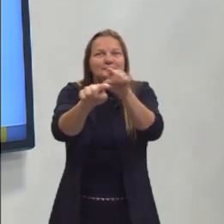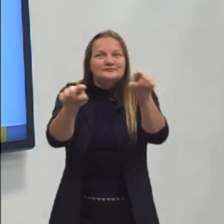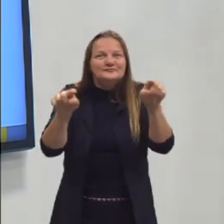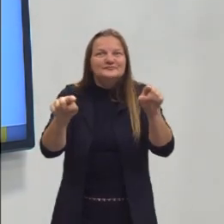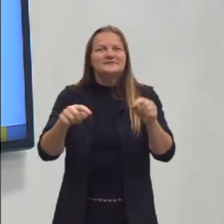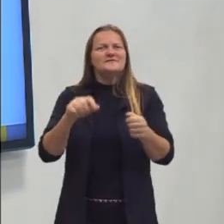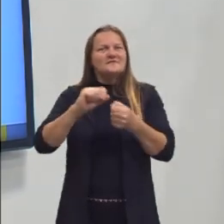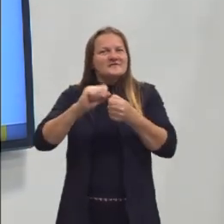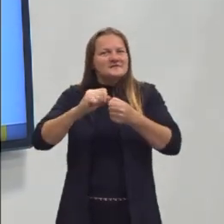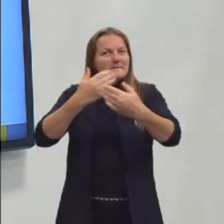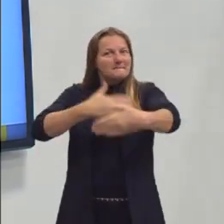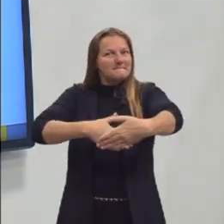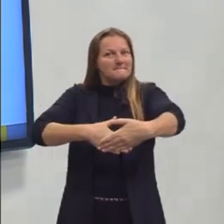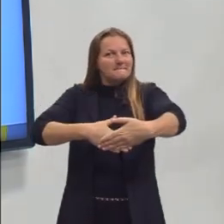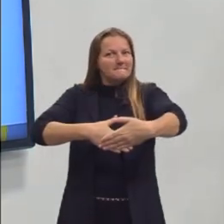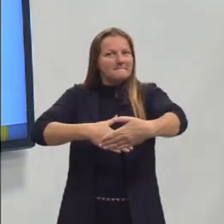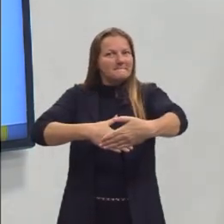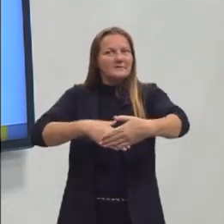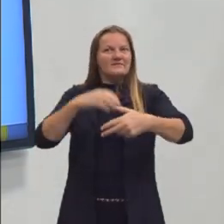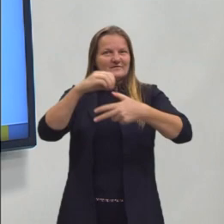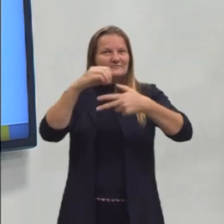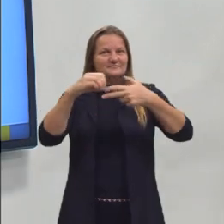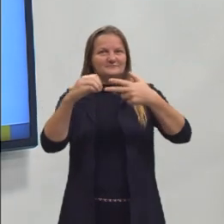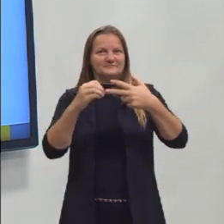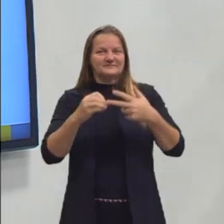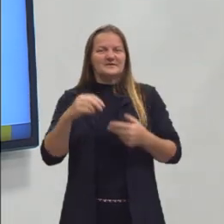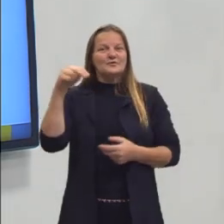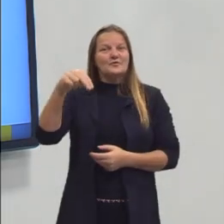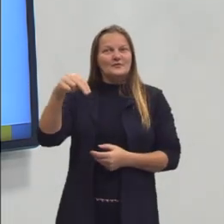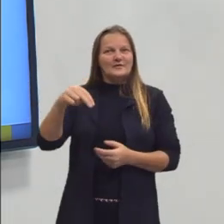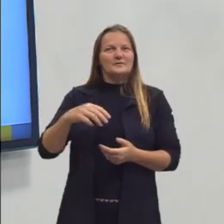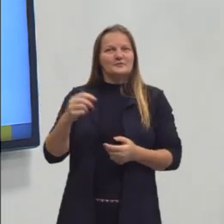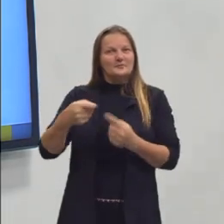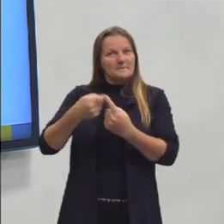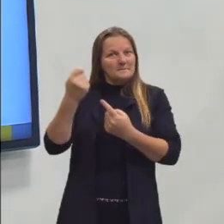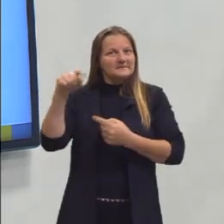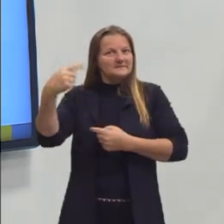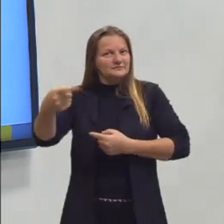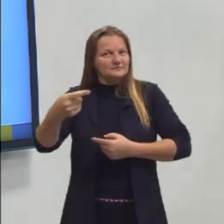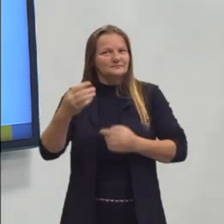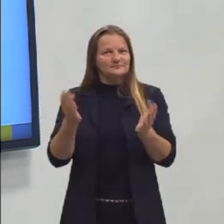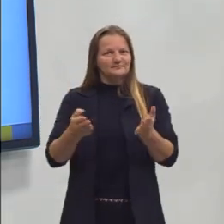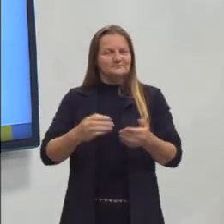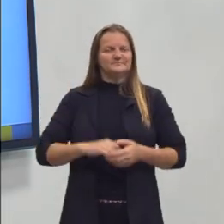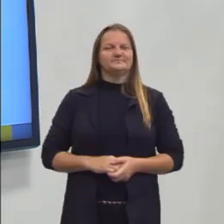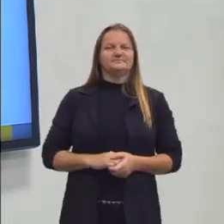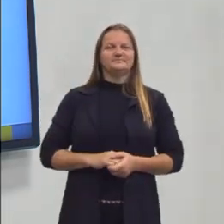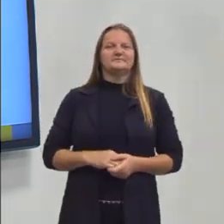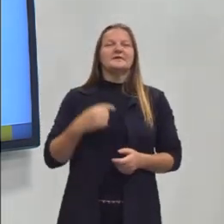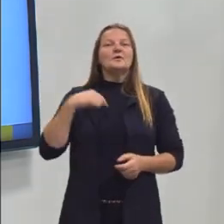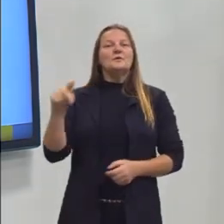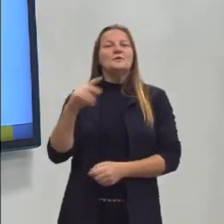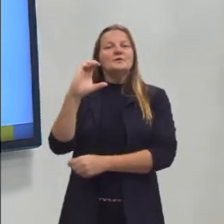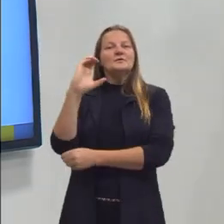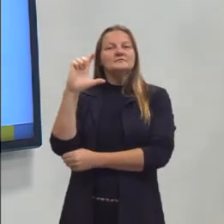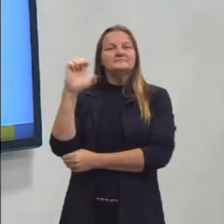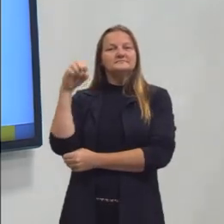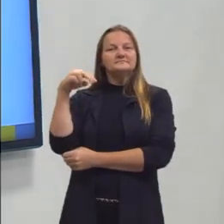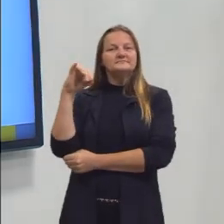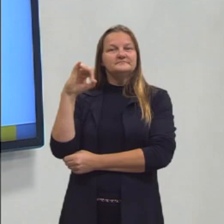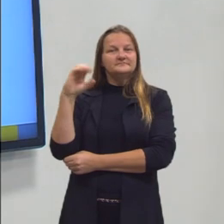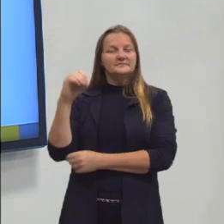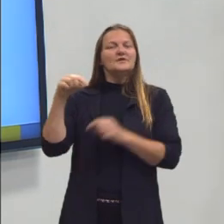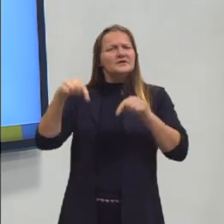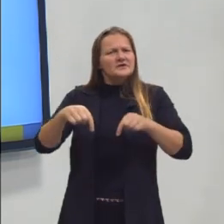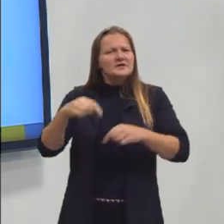você que vai realizar o ENEM no mês de novembro deste ano. Eu sou o professor Clênio, estou aqui